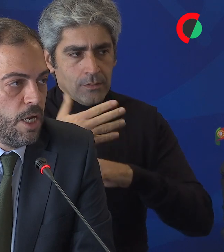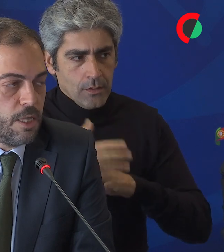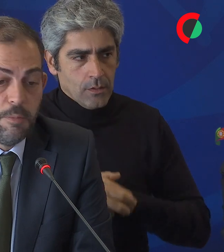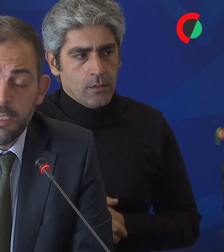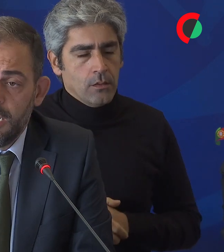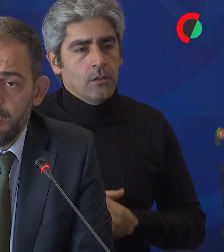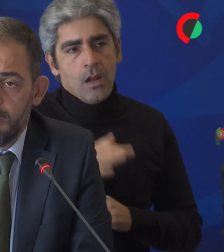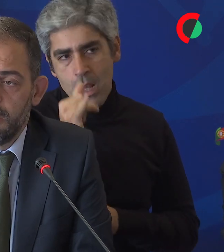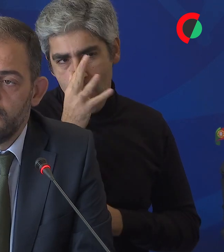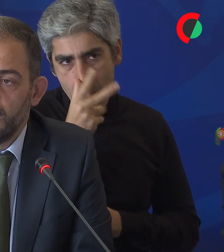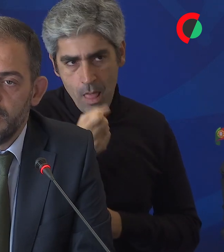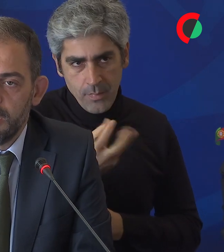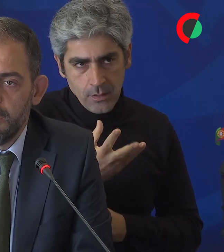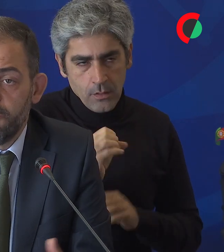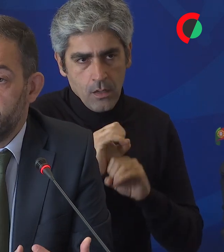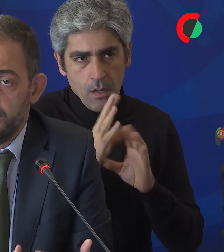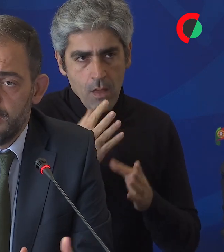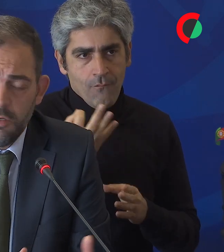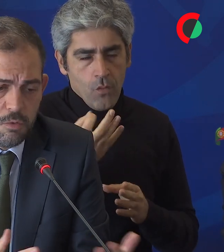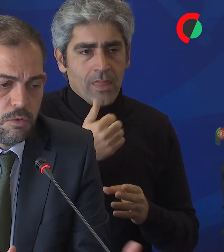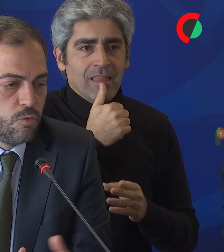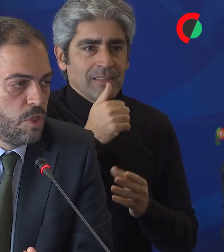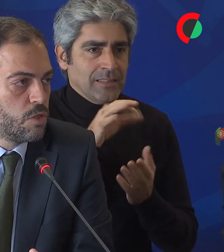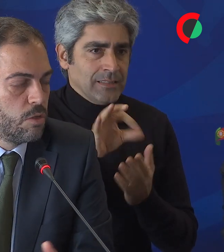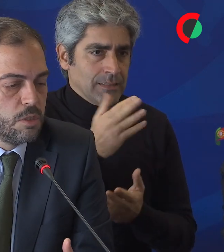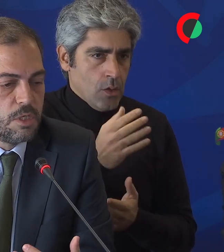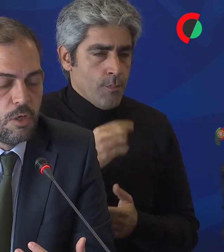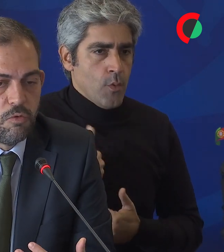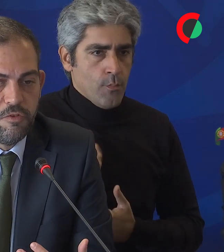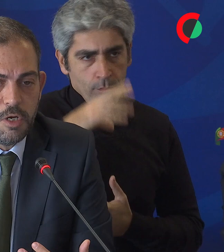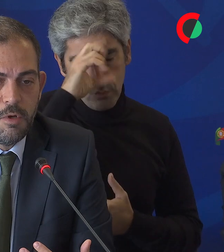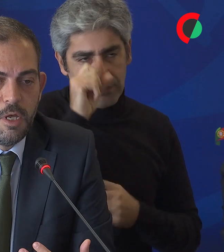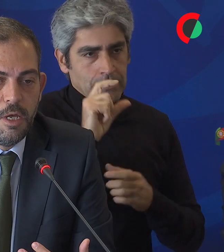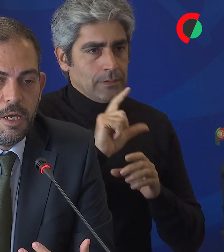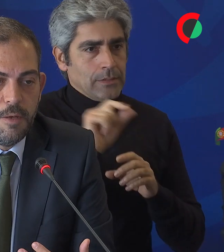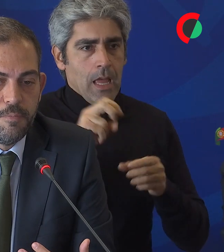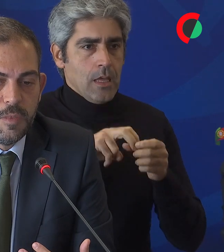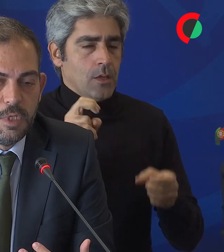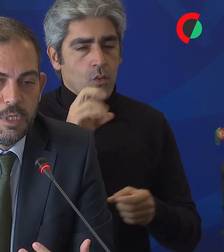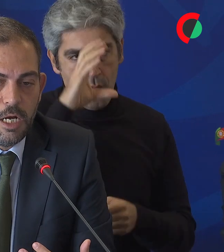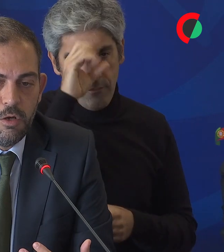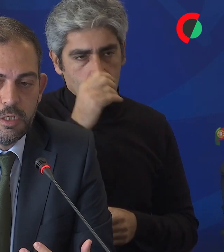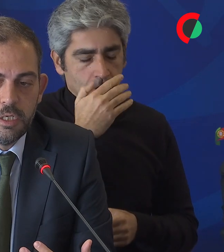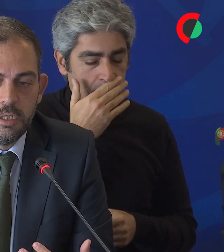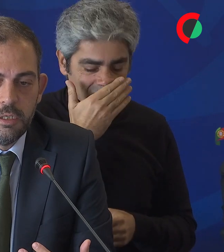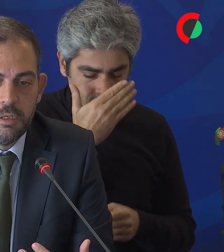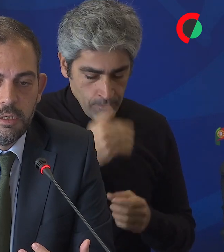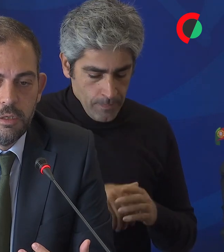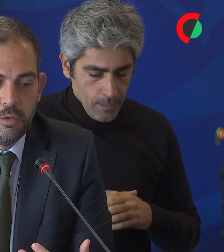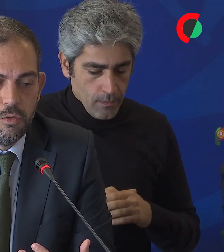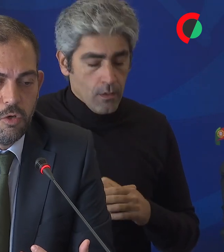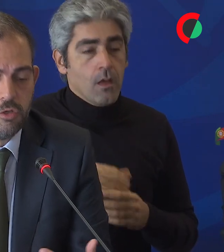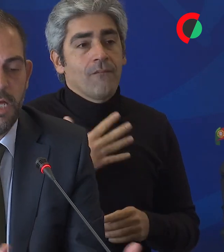Em primeiro lugar, lamentar naturalmente aquilo que foi a decisão do Ministro de sair do Governo, dar nota que